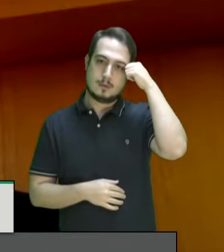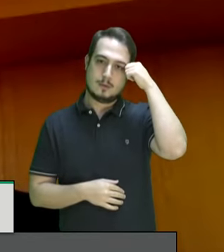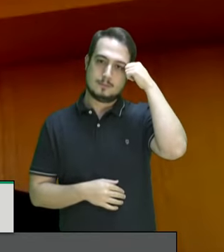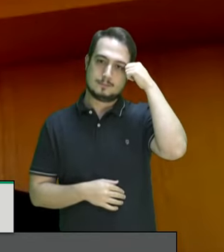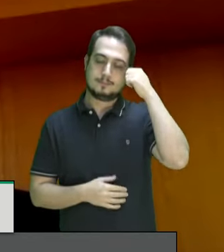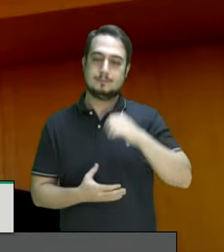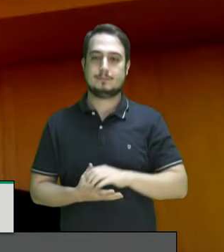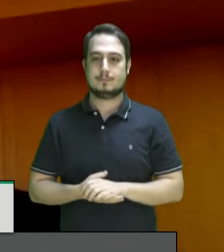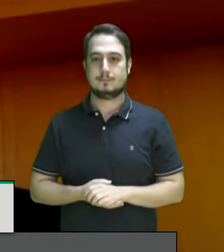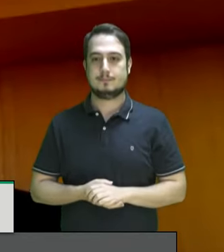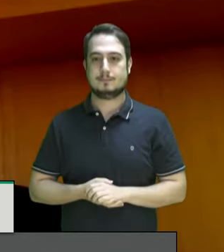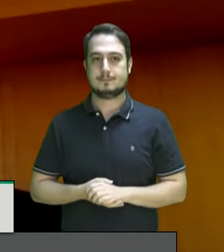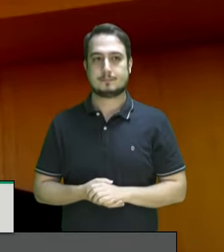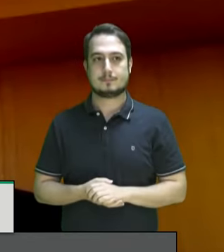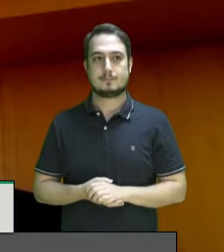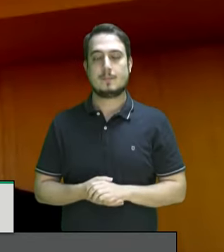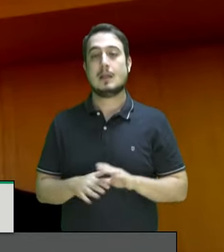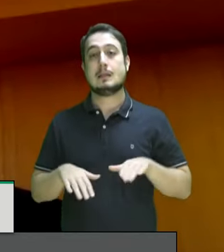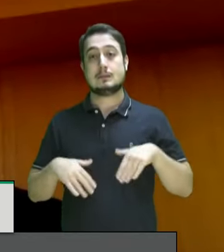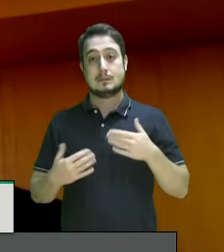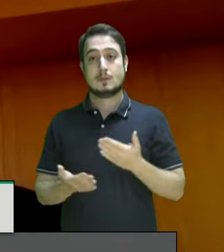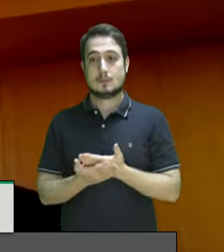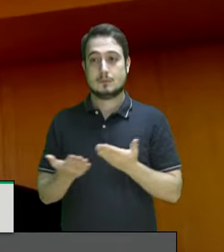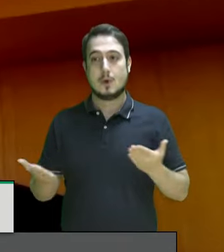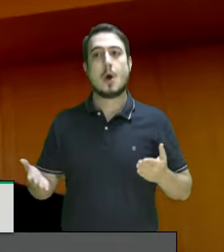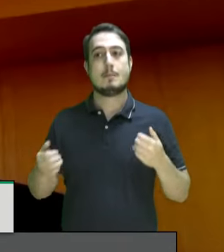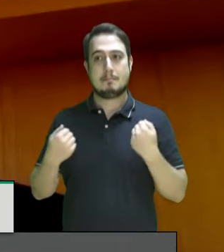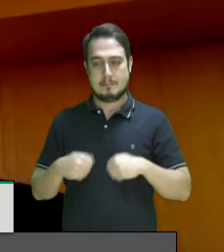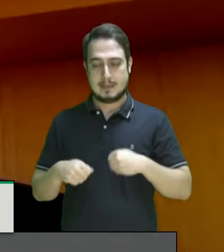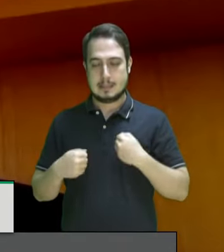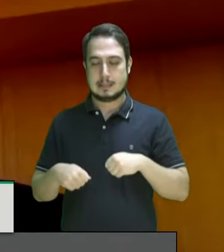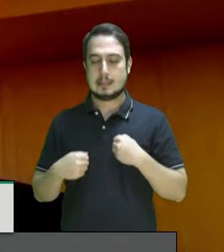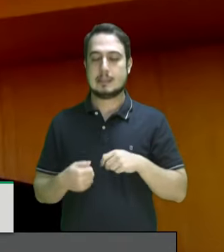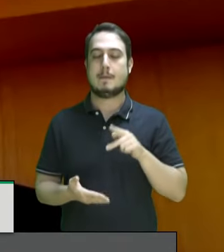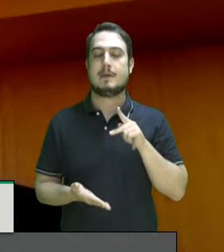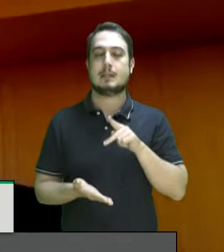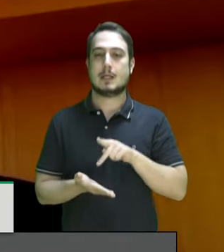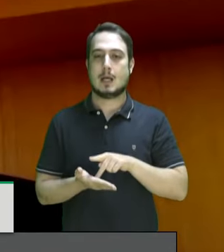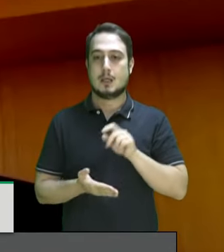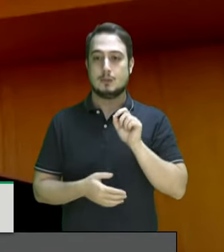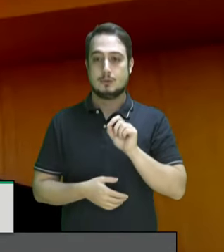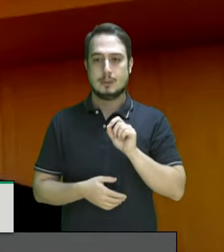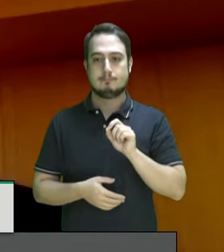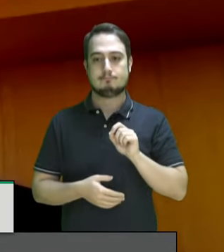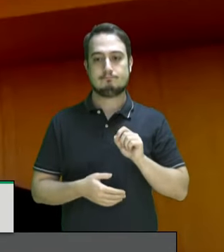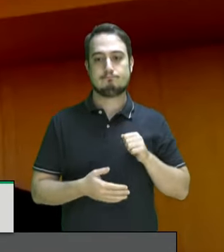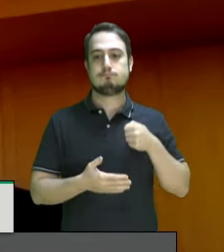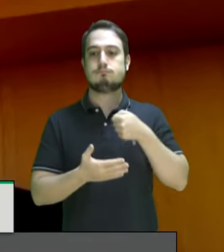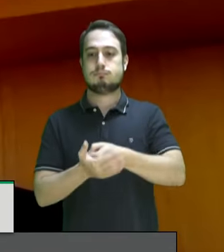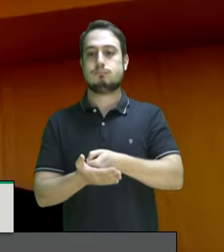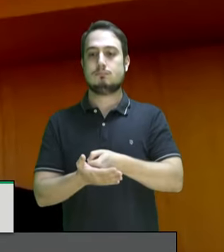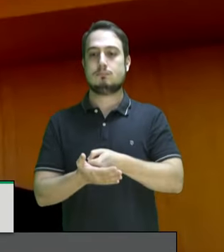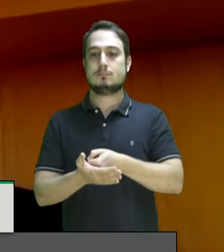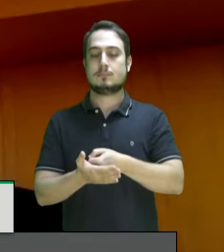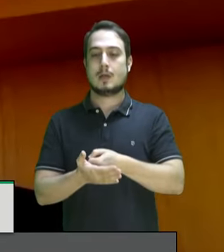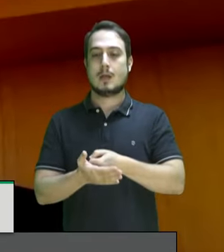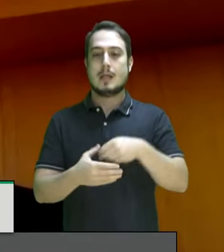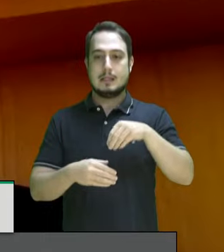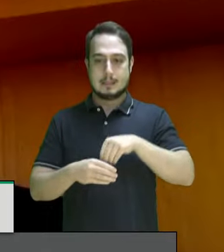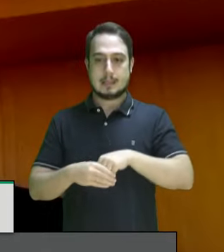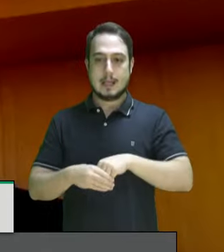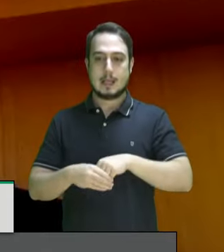questões que aqui nós levantamos então nós vamos de fato precisar Valdeci de enfrentar isso no âmbito do parlamento